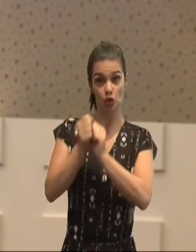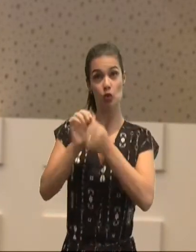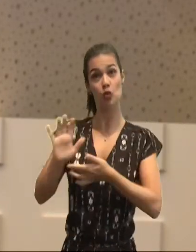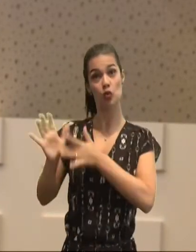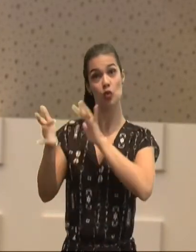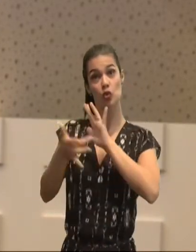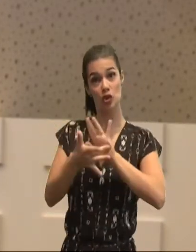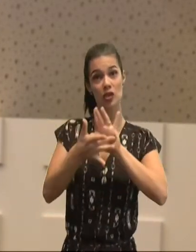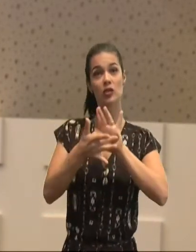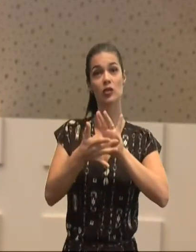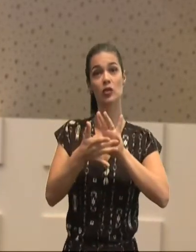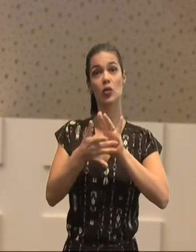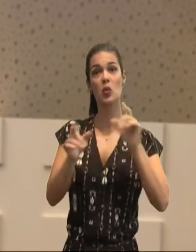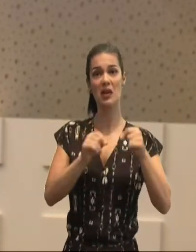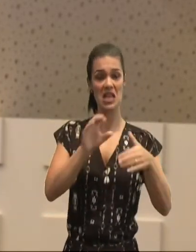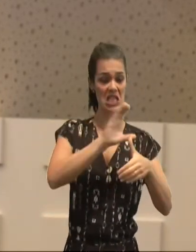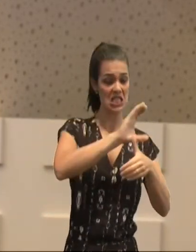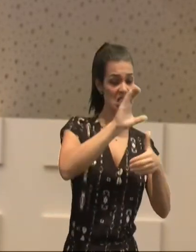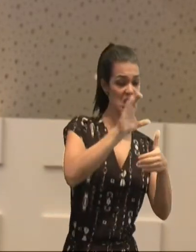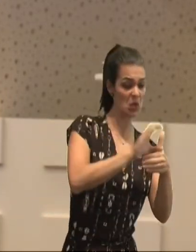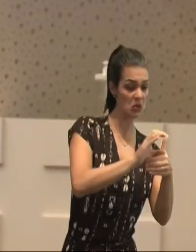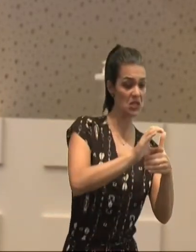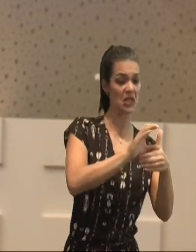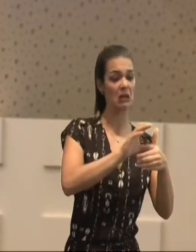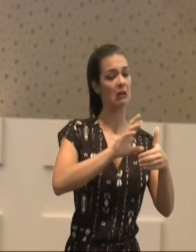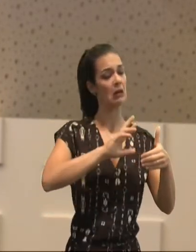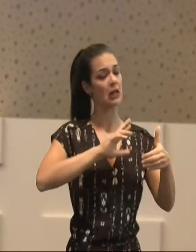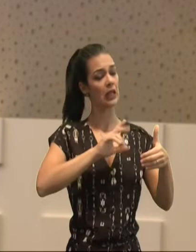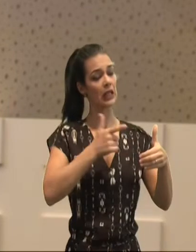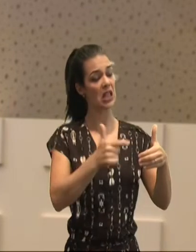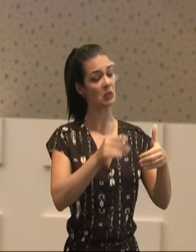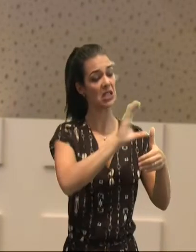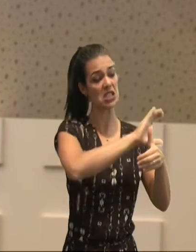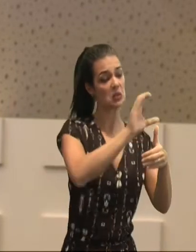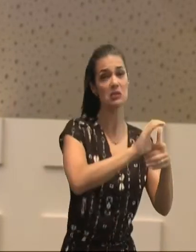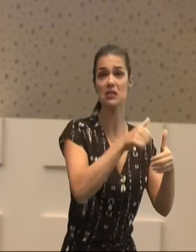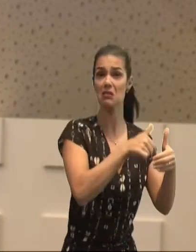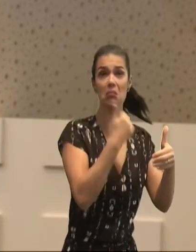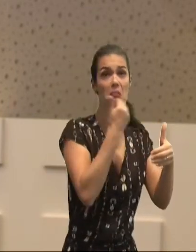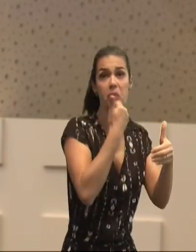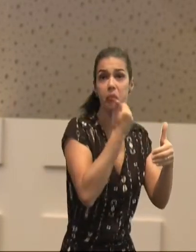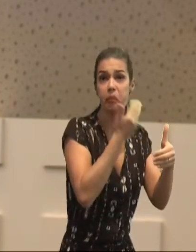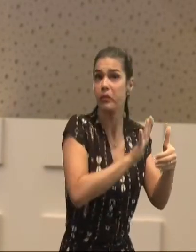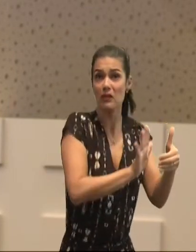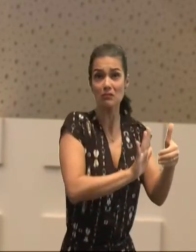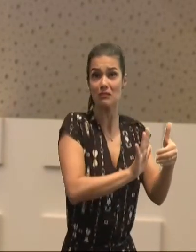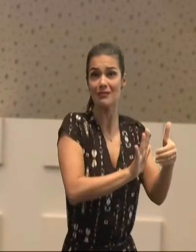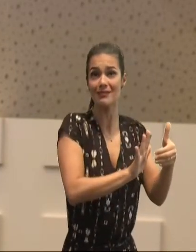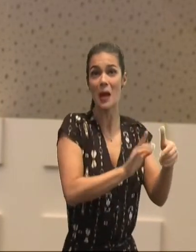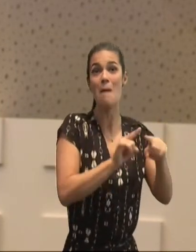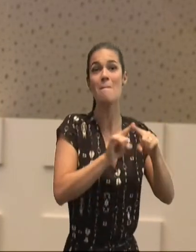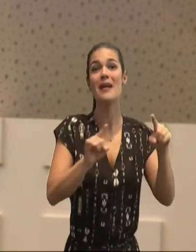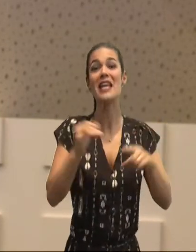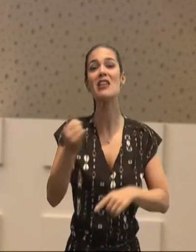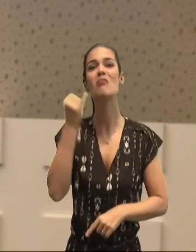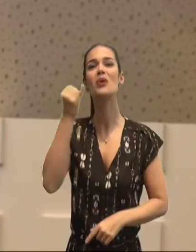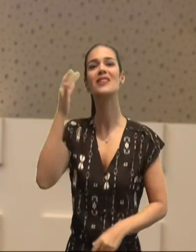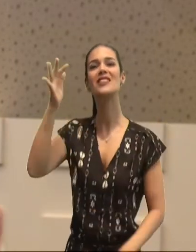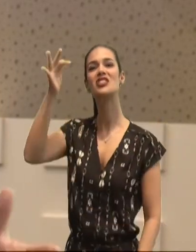Jesus, nem a circuncisão, nem a incircuncisão, tem valor algum, mas, a fé, que atua, pelo amor,